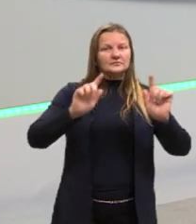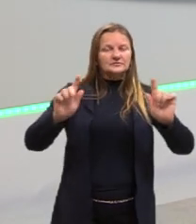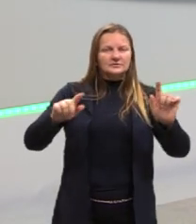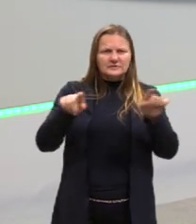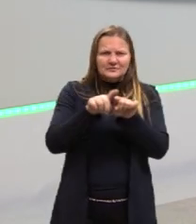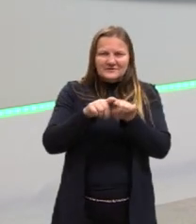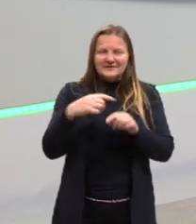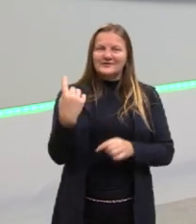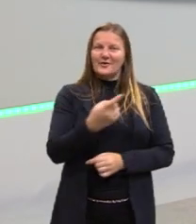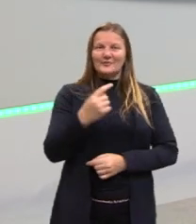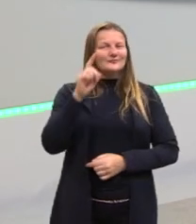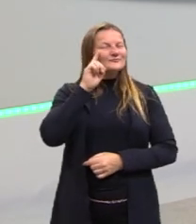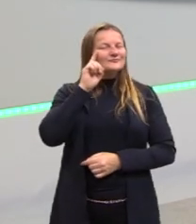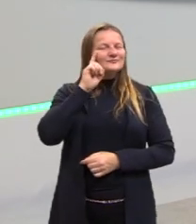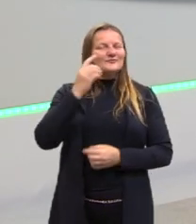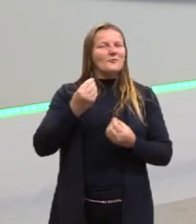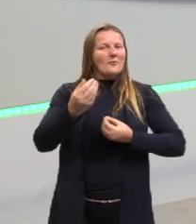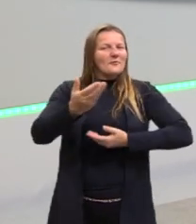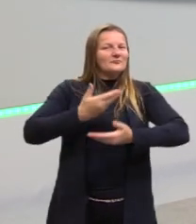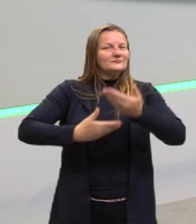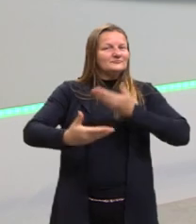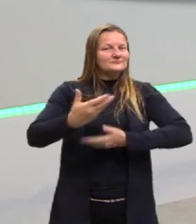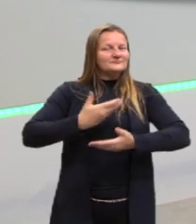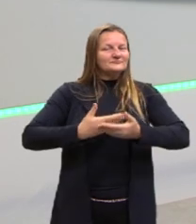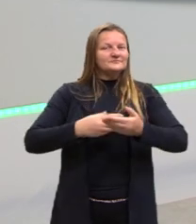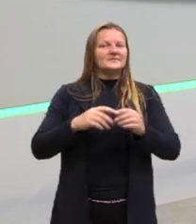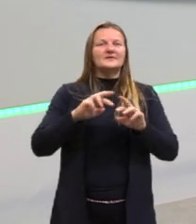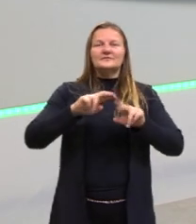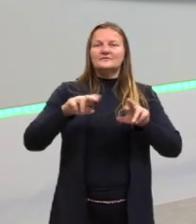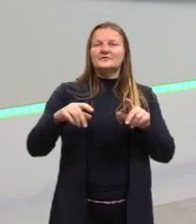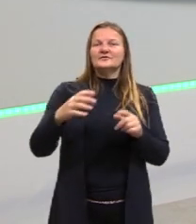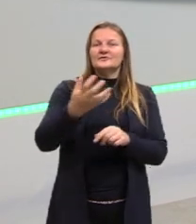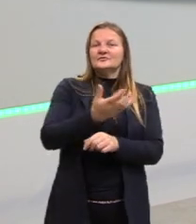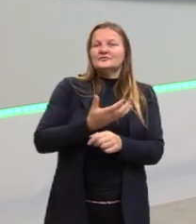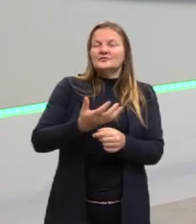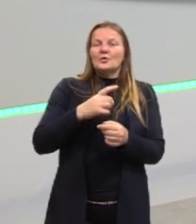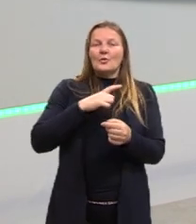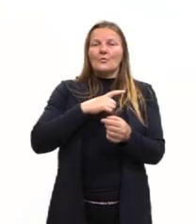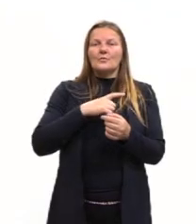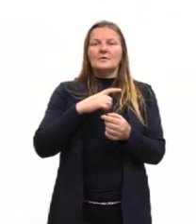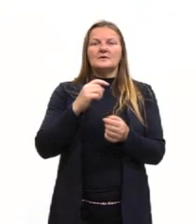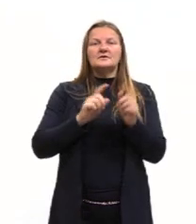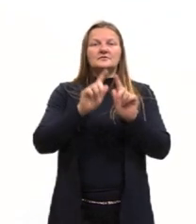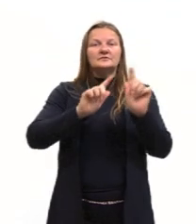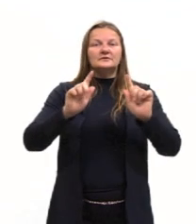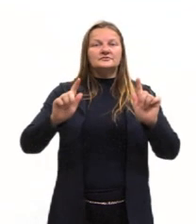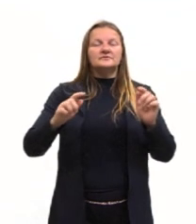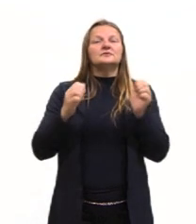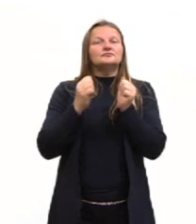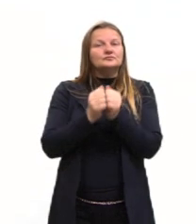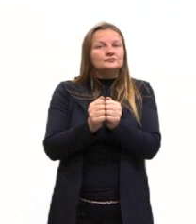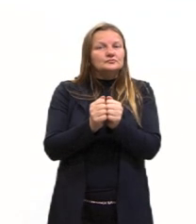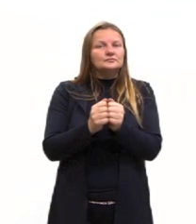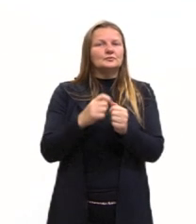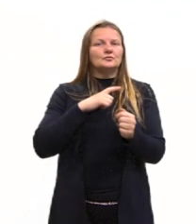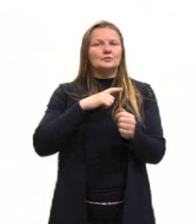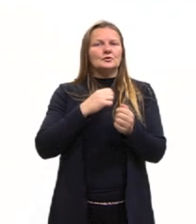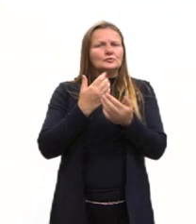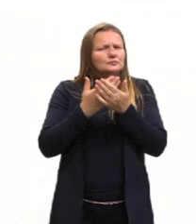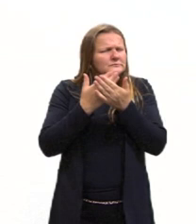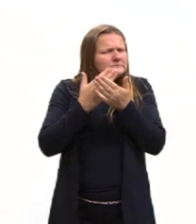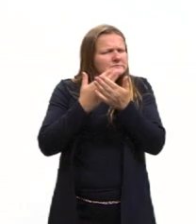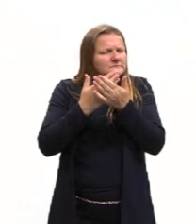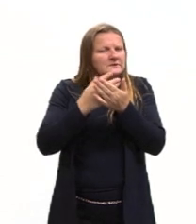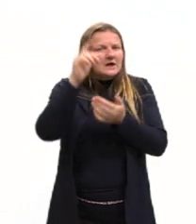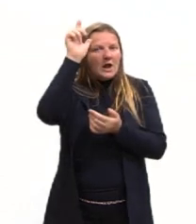também com o nosso cotidiano, né? Em diversas áreas, a estatística, ela é acompanhada pelos estudos